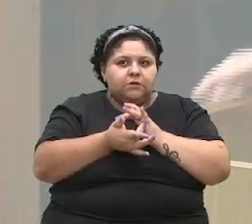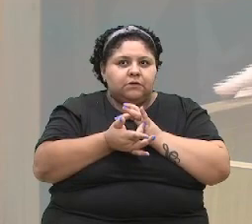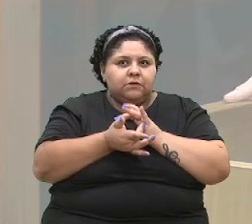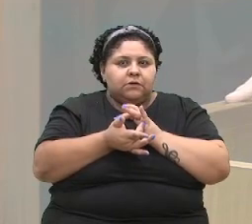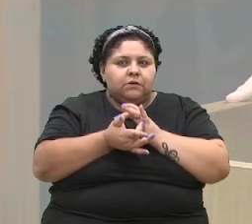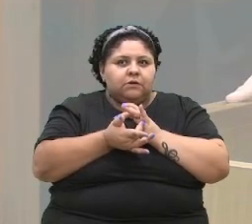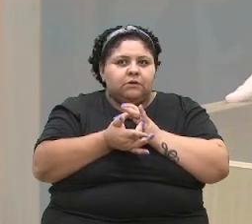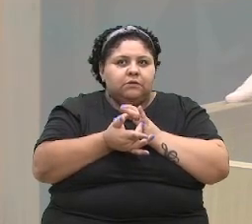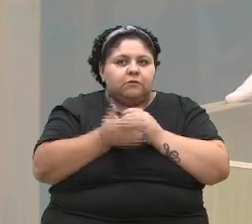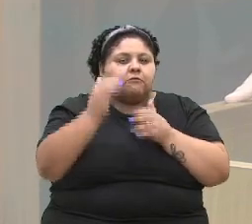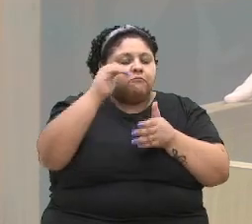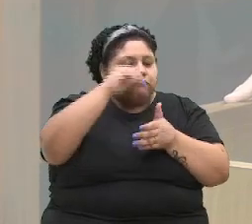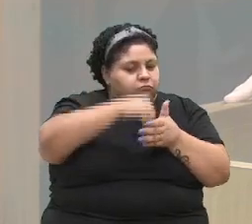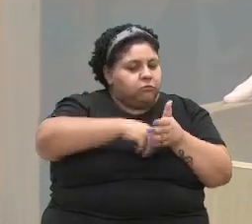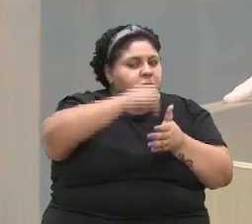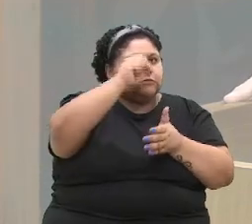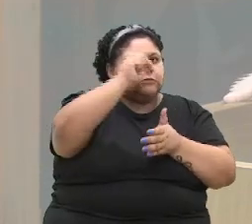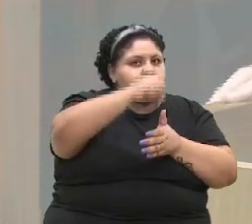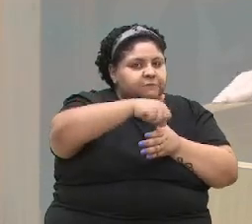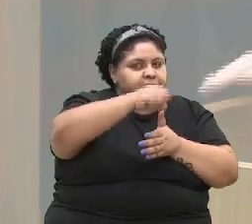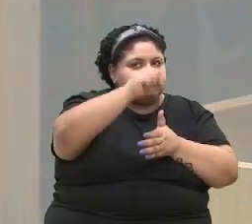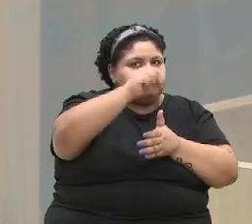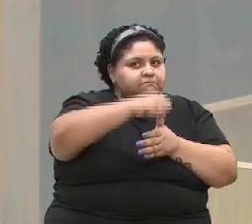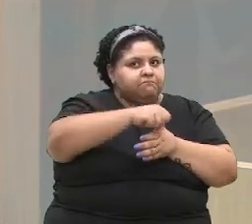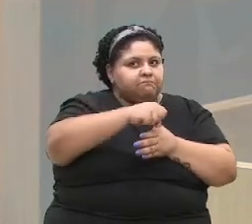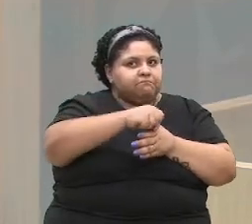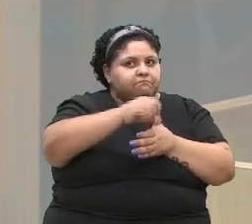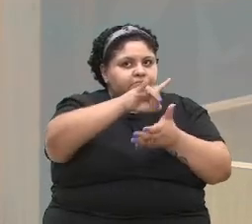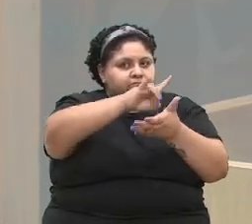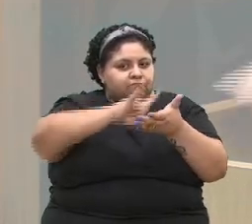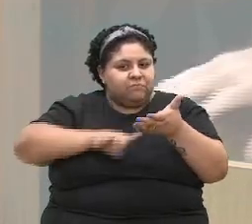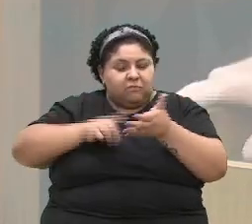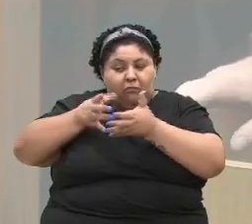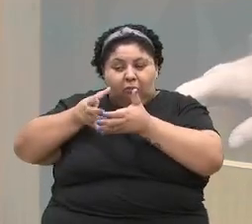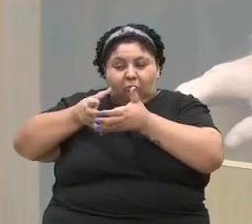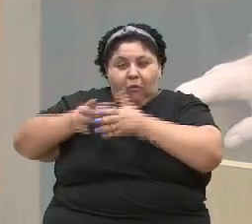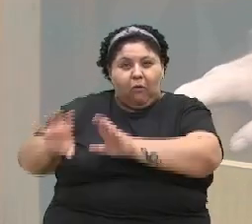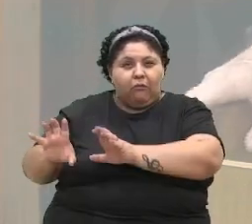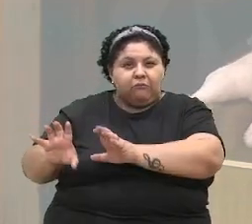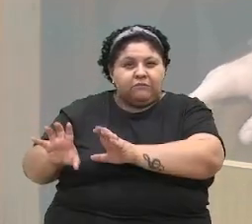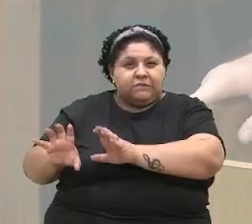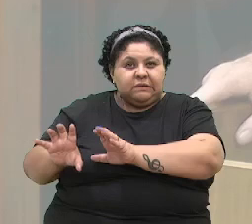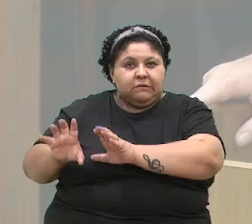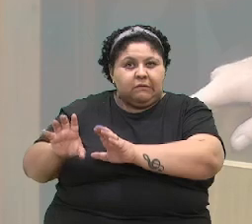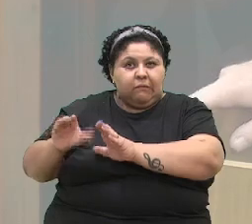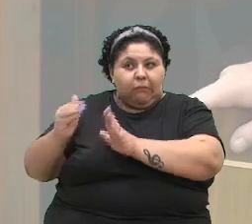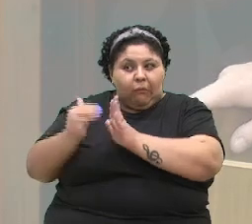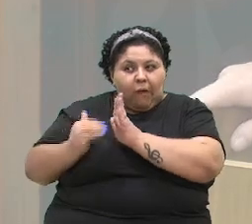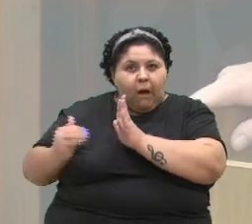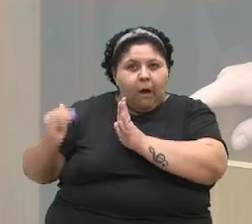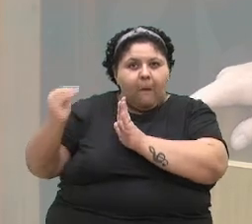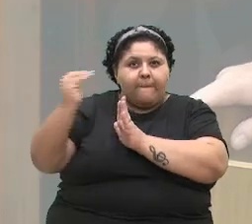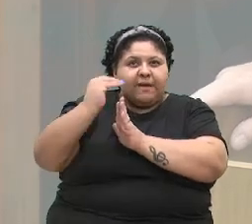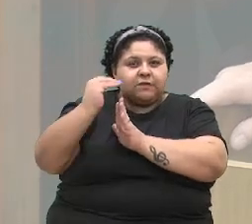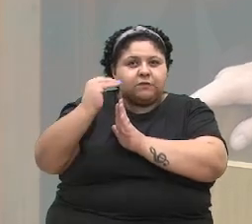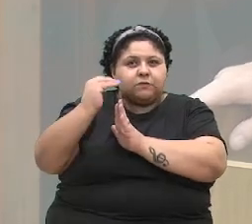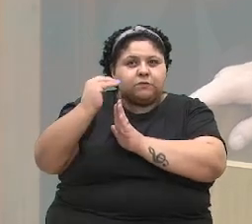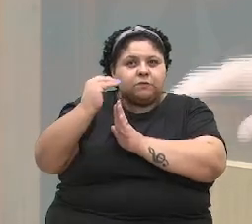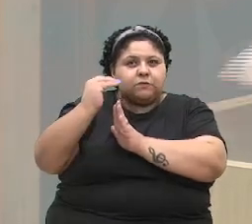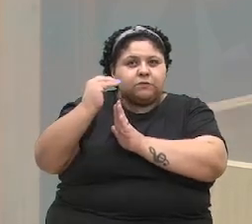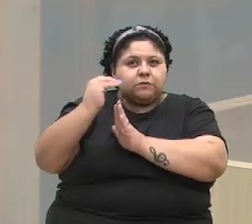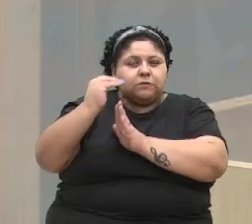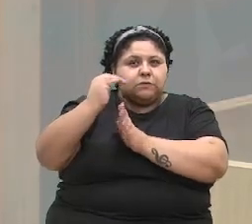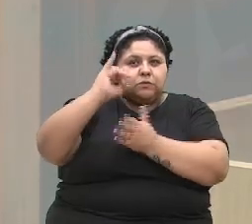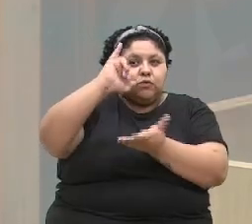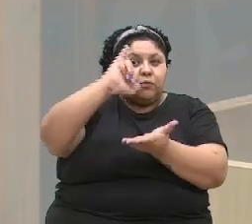Voto favorável à moção de repúdio ao aumento do ICMS. Como foi dito aqui